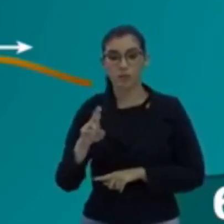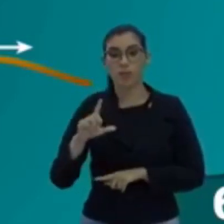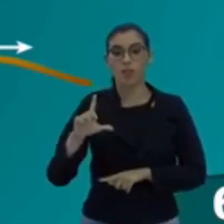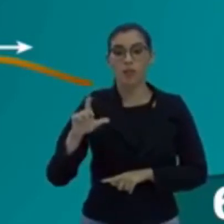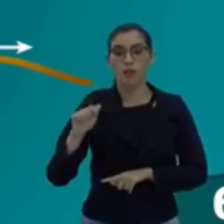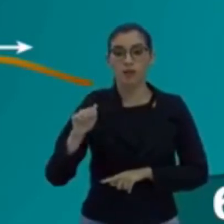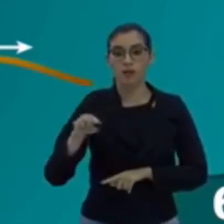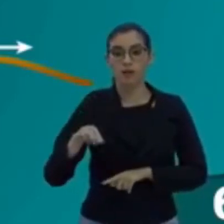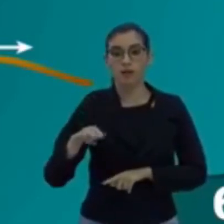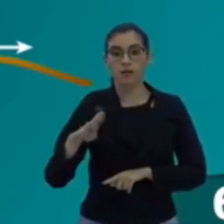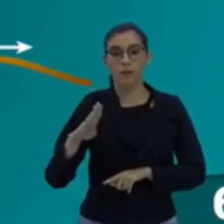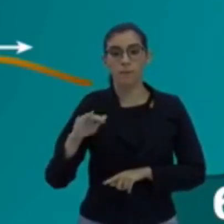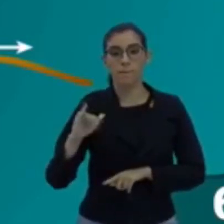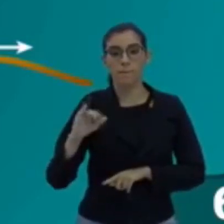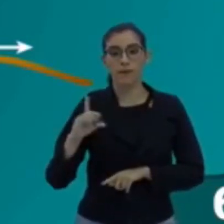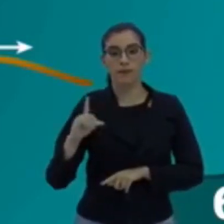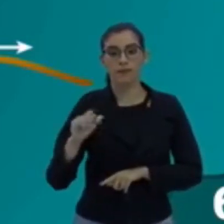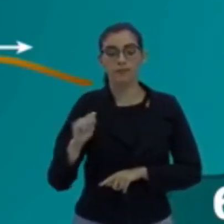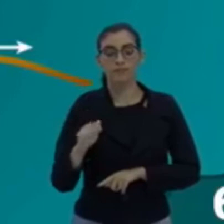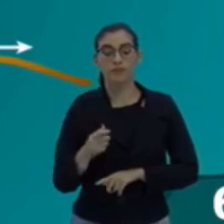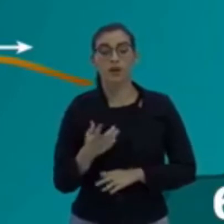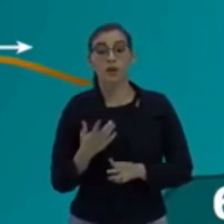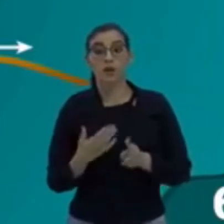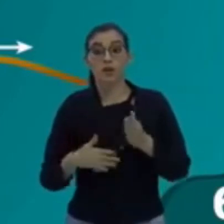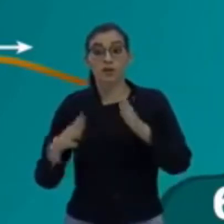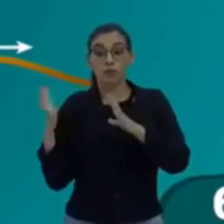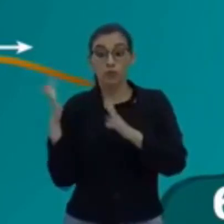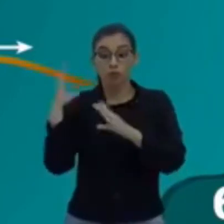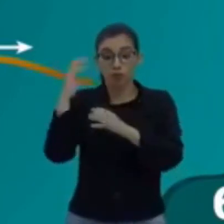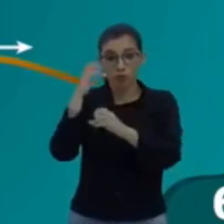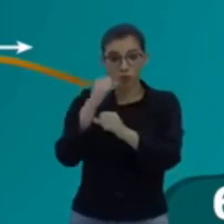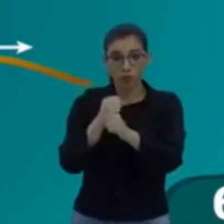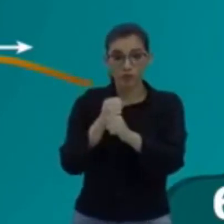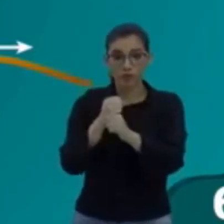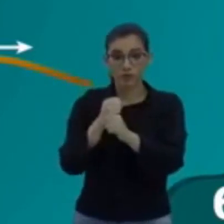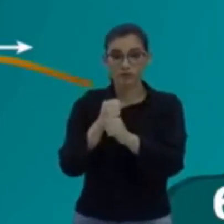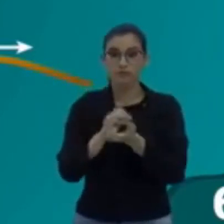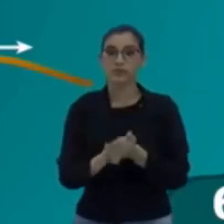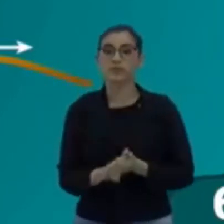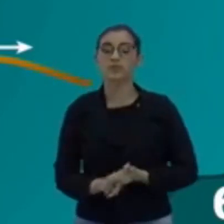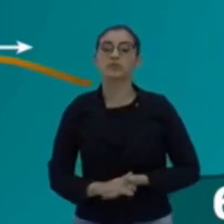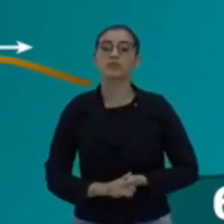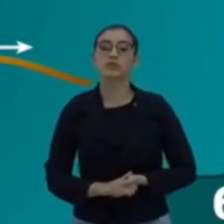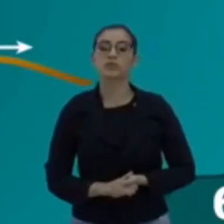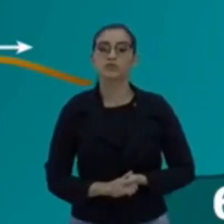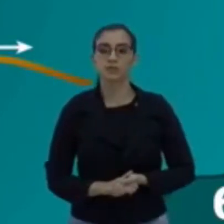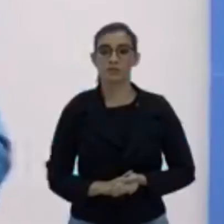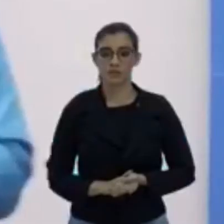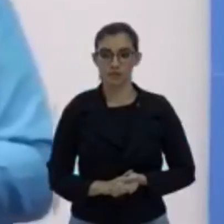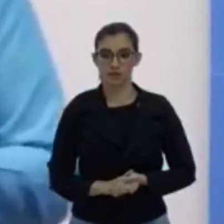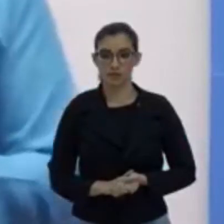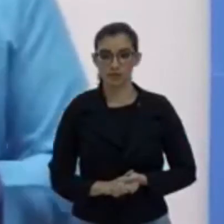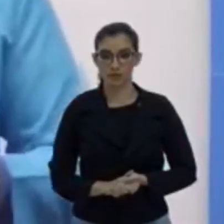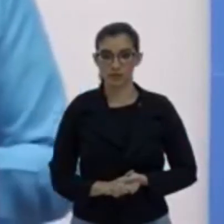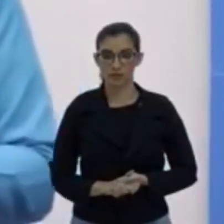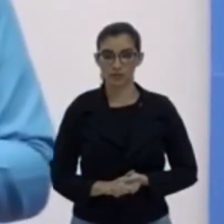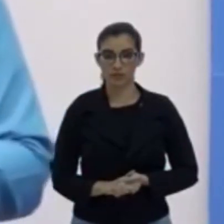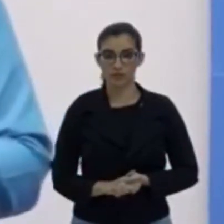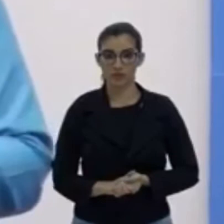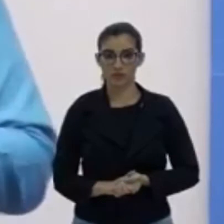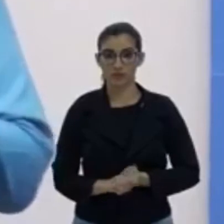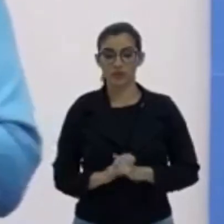tá bom? Então, deixa eu recapitular para ti. Vem cá, olha para mim, filho. Vem, vem, olha para mim.